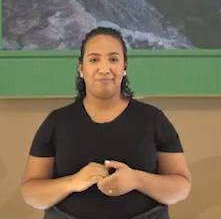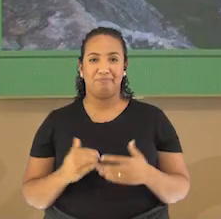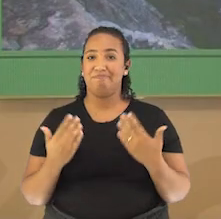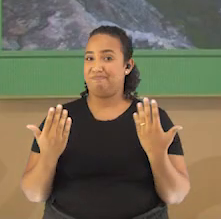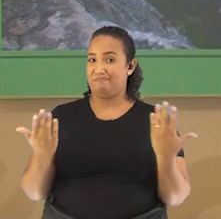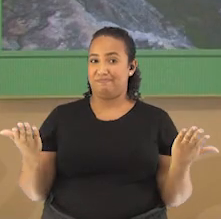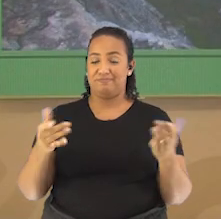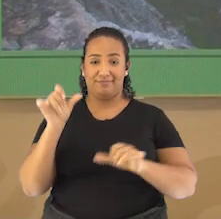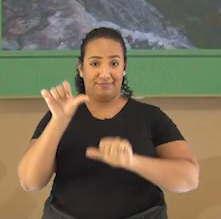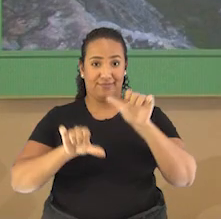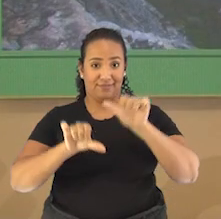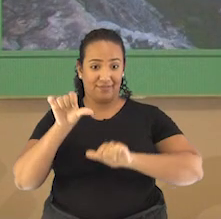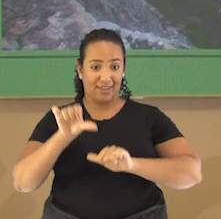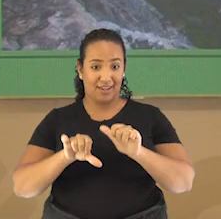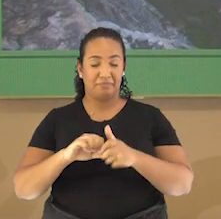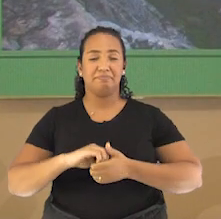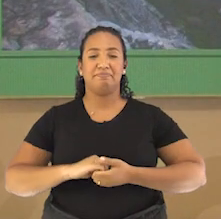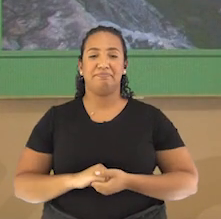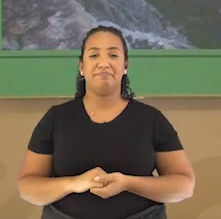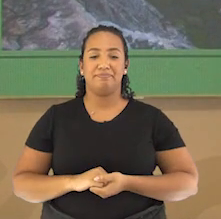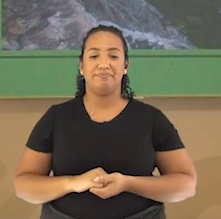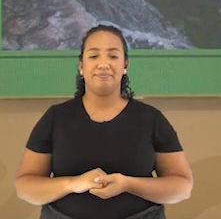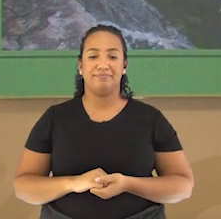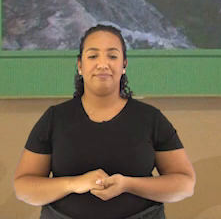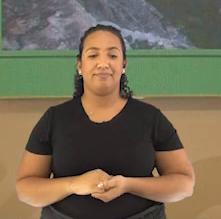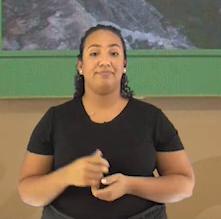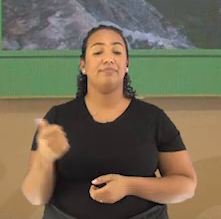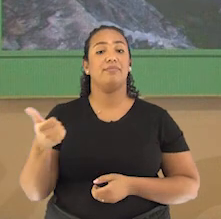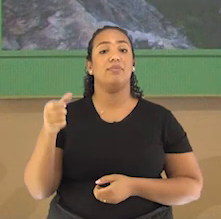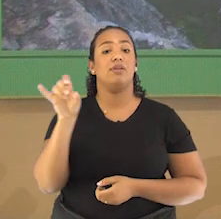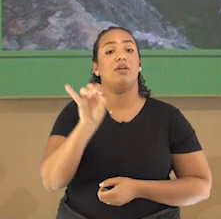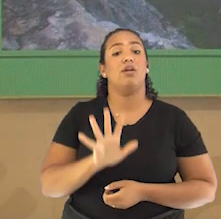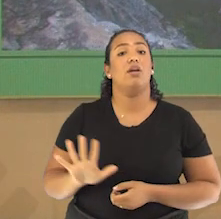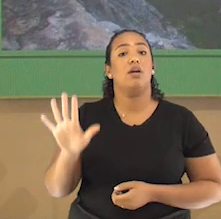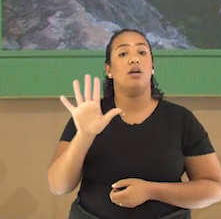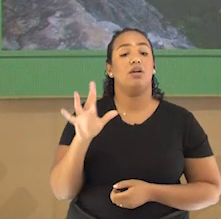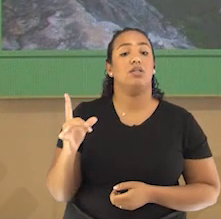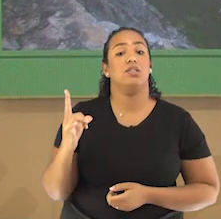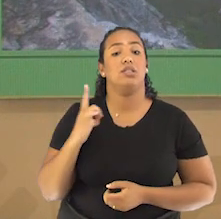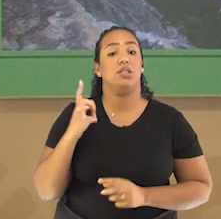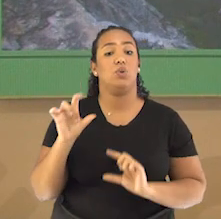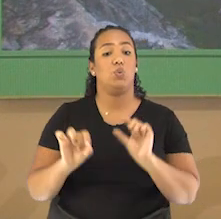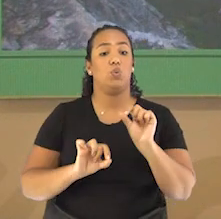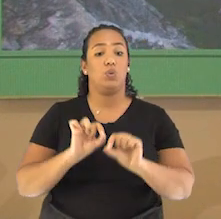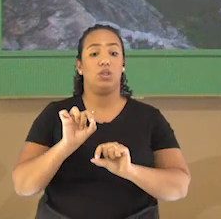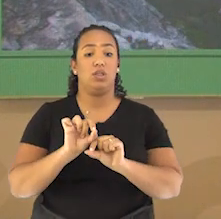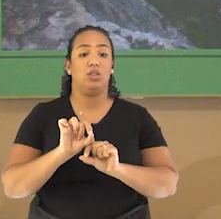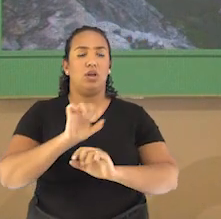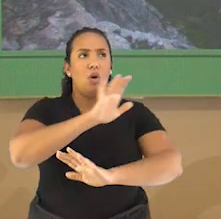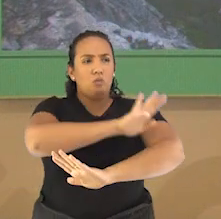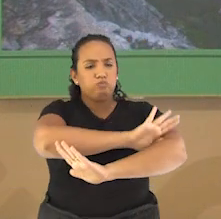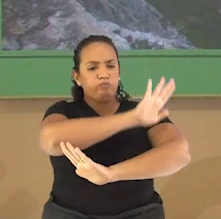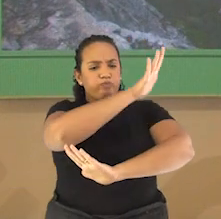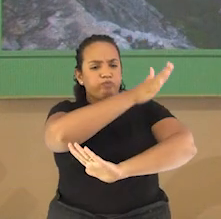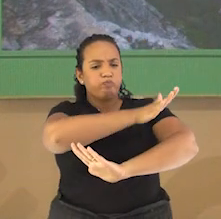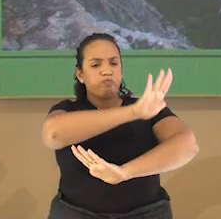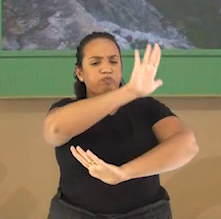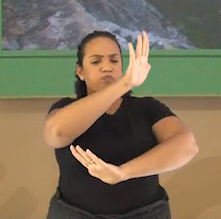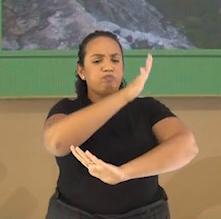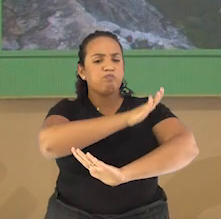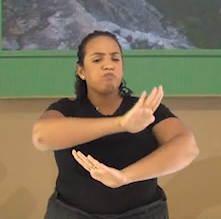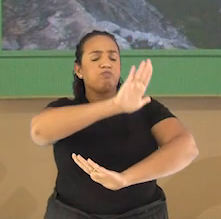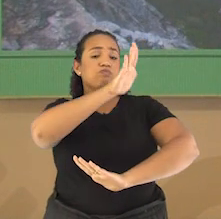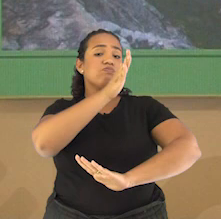Então, vamos analisar juntos, estudantes. Na primeira imagem, nós vemos grandes elevações, certo?